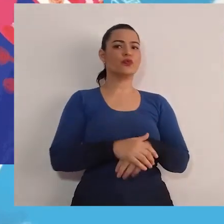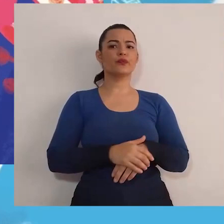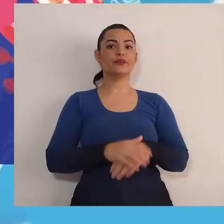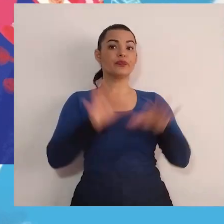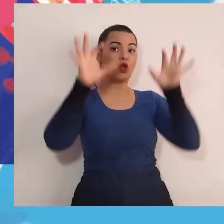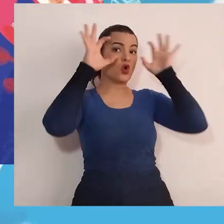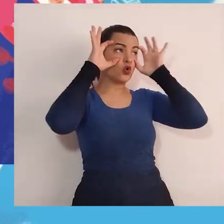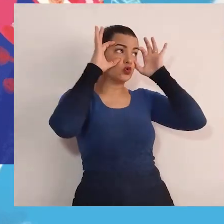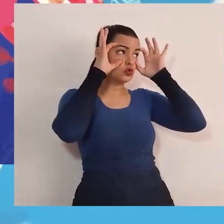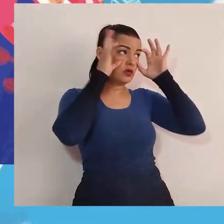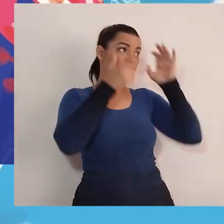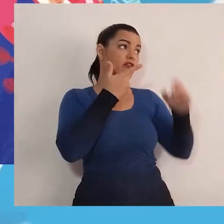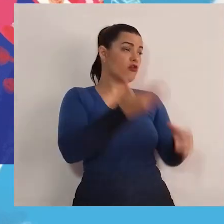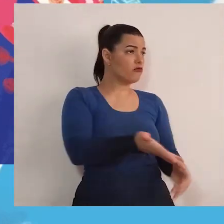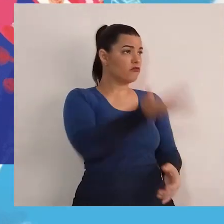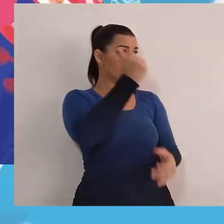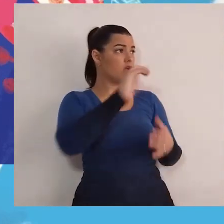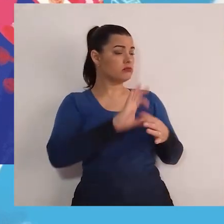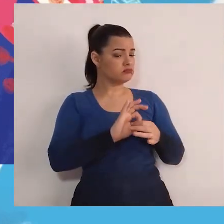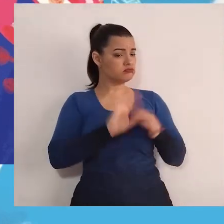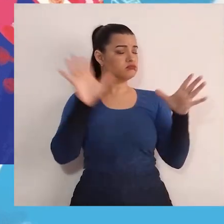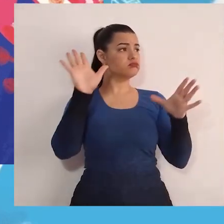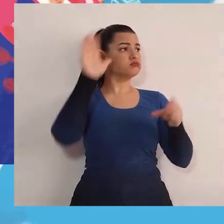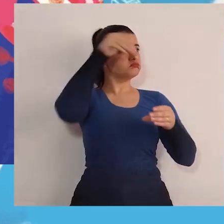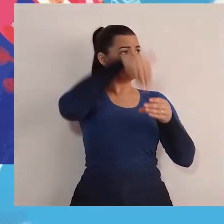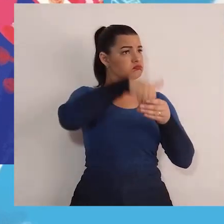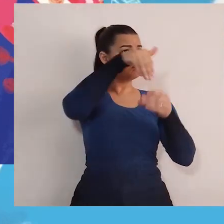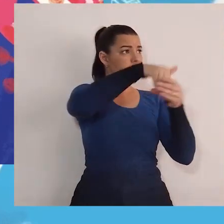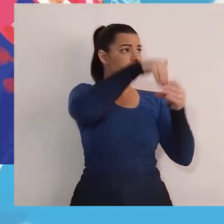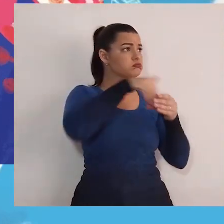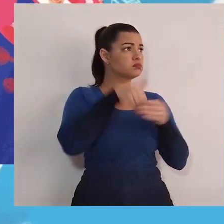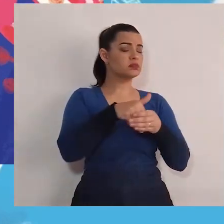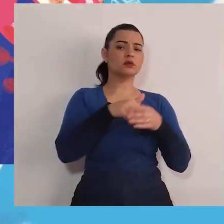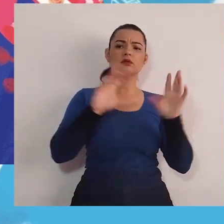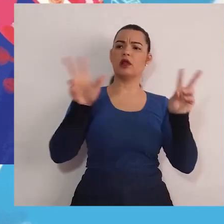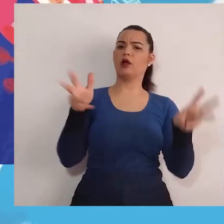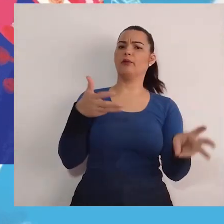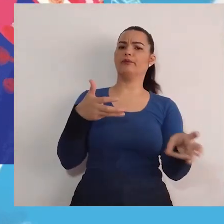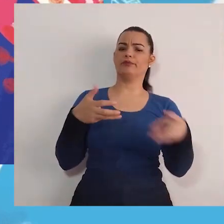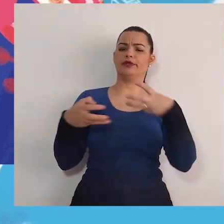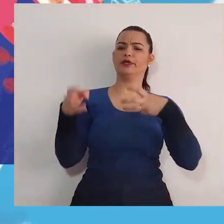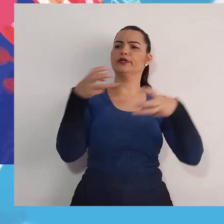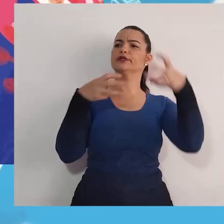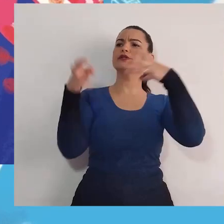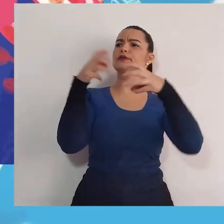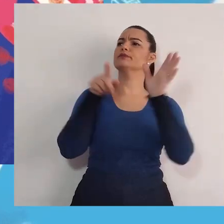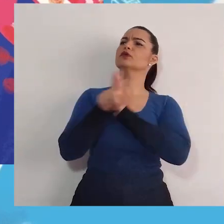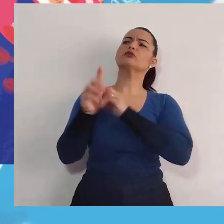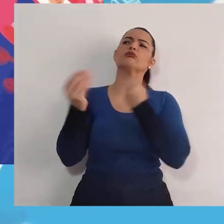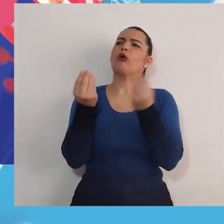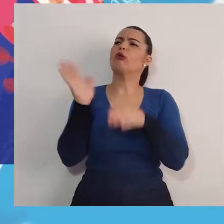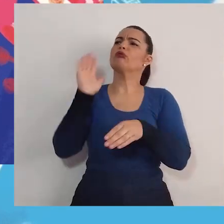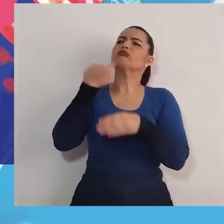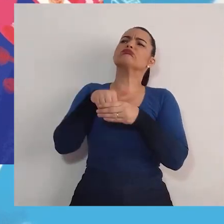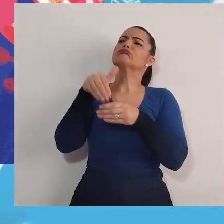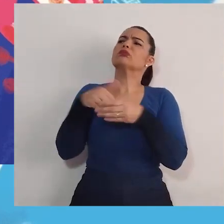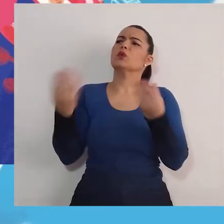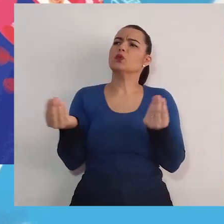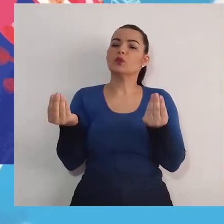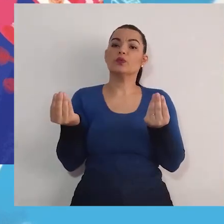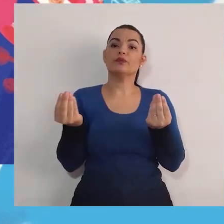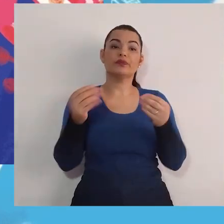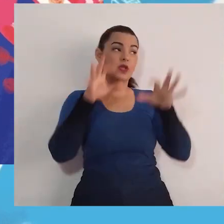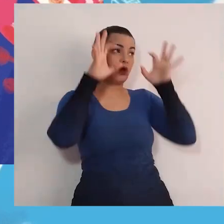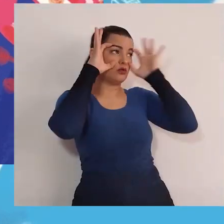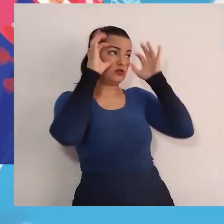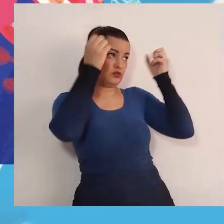Vamos fazer uma eleição! E a preguiça disse, Como é uma eleição? E a coruja explicou,